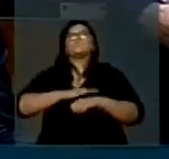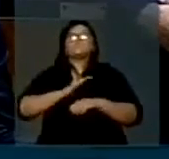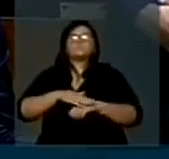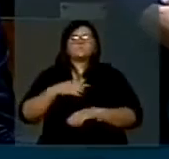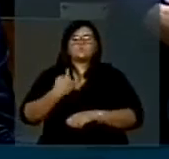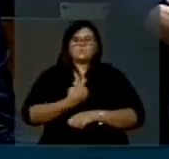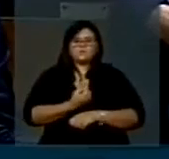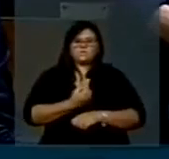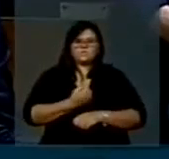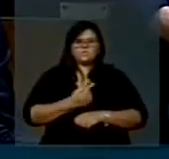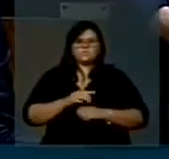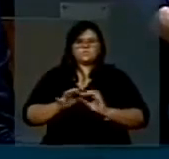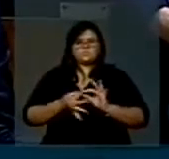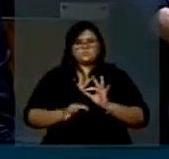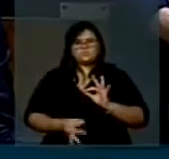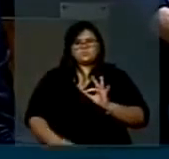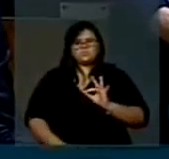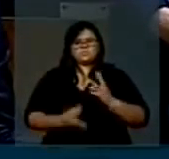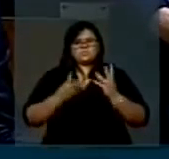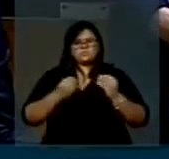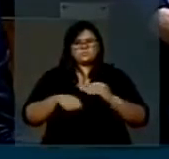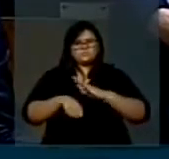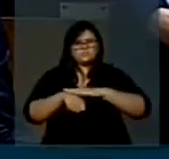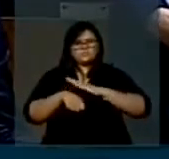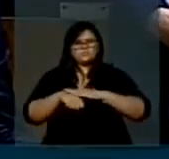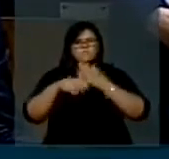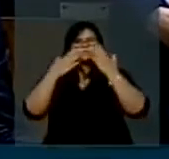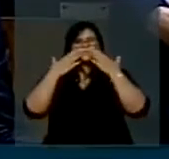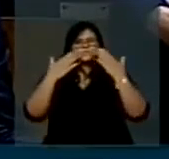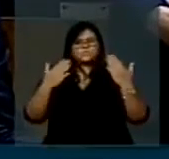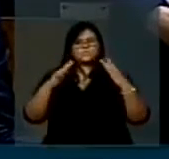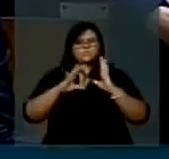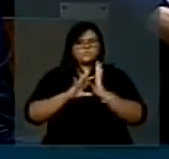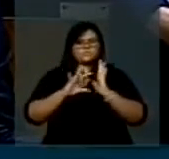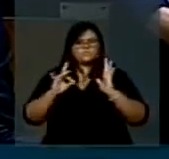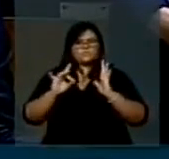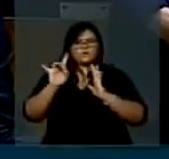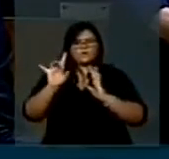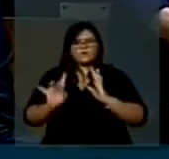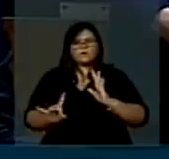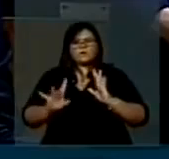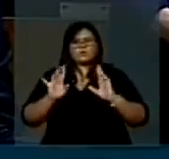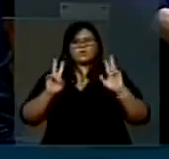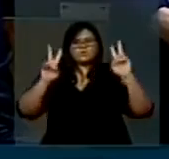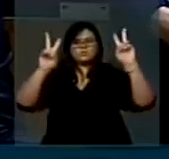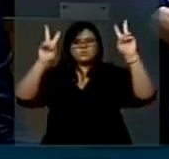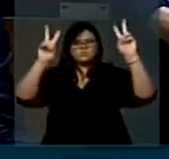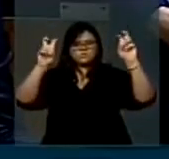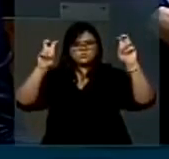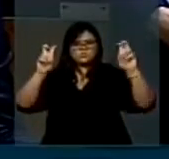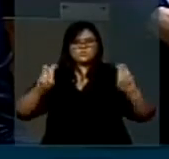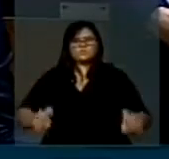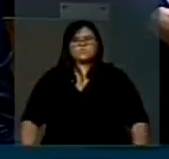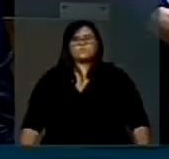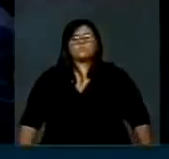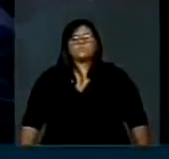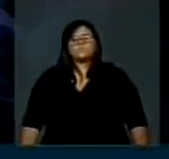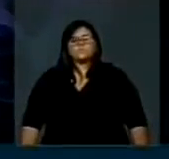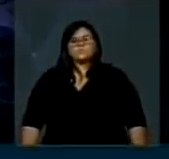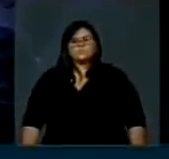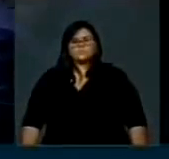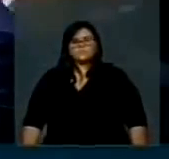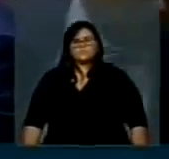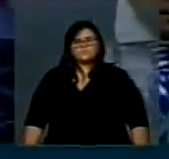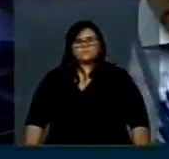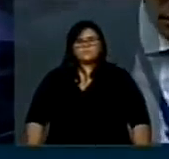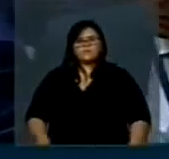um tema tão extenso, seria a apresentação de destaque a cada título e não inicialmente na emenda aglutinativa. Ok. Ajuda...